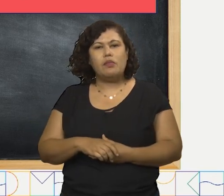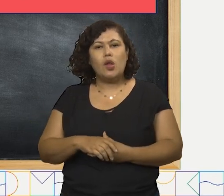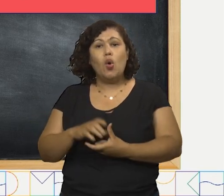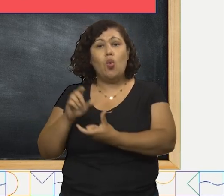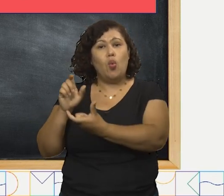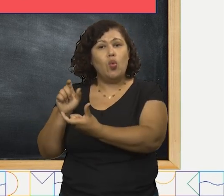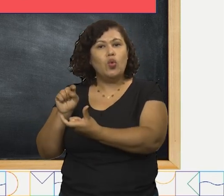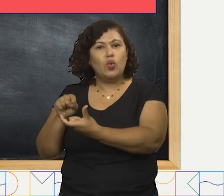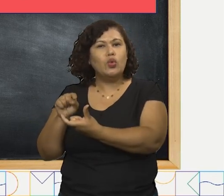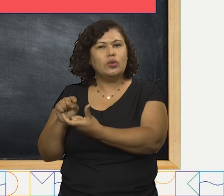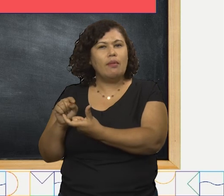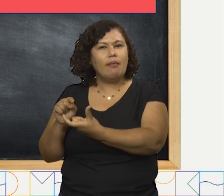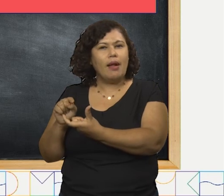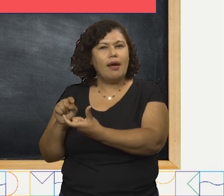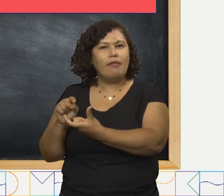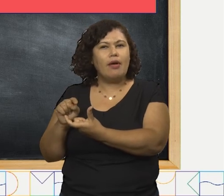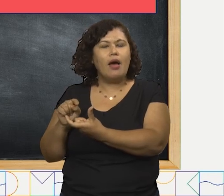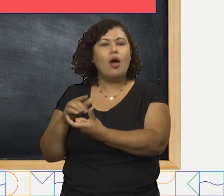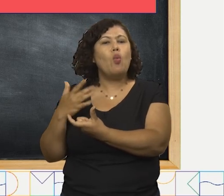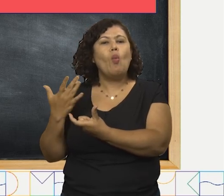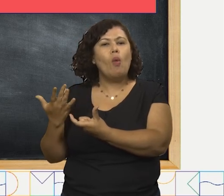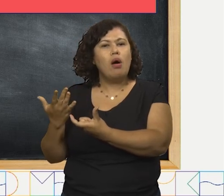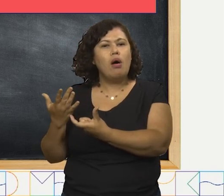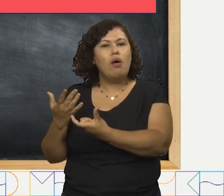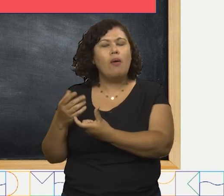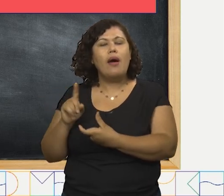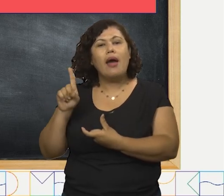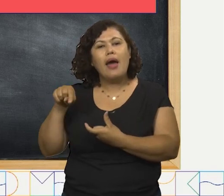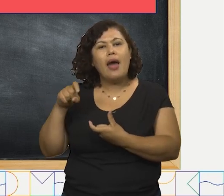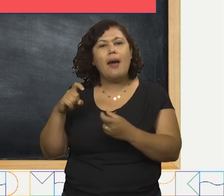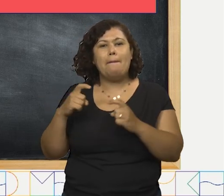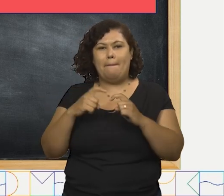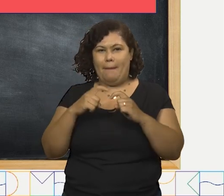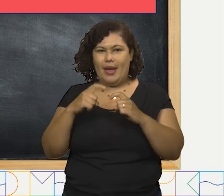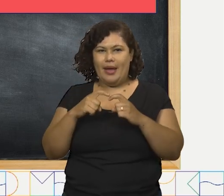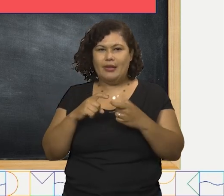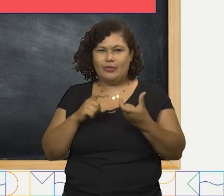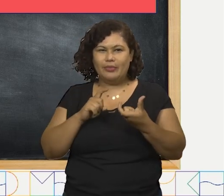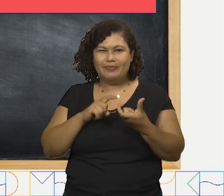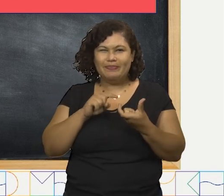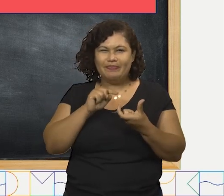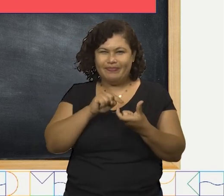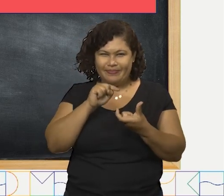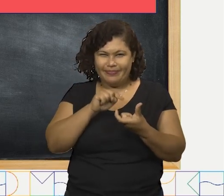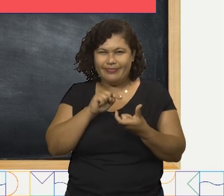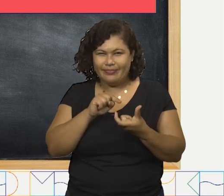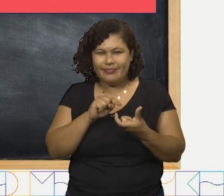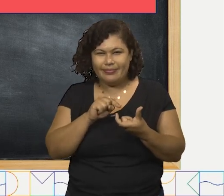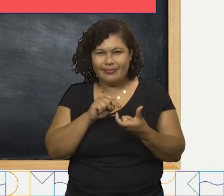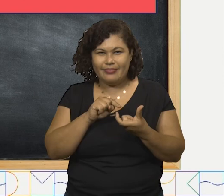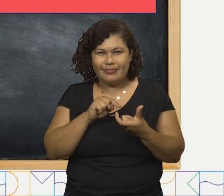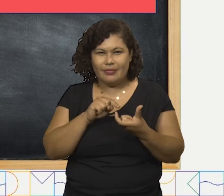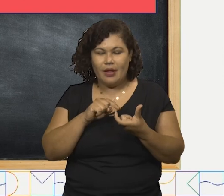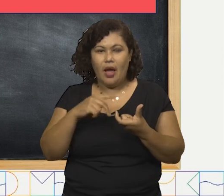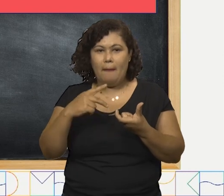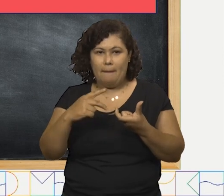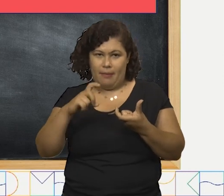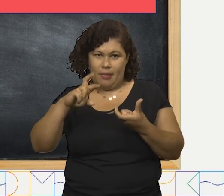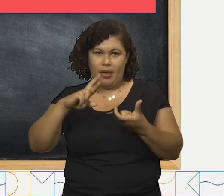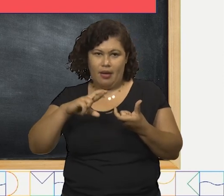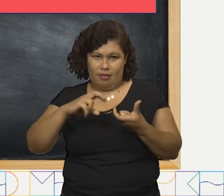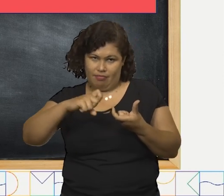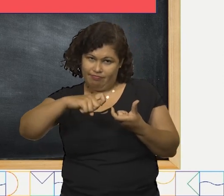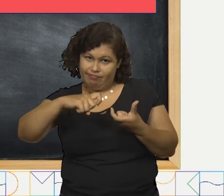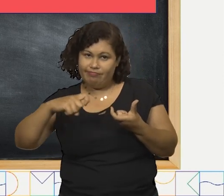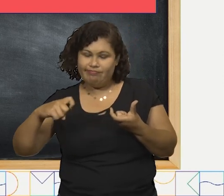exemplo aqui é de uma palavra proparoxítona. A palavra é médico. É